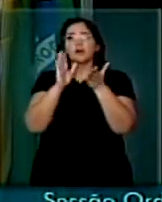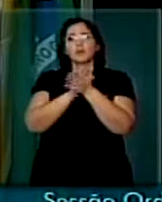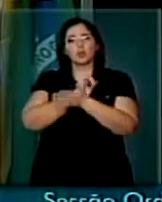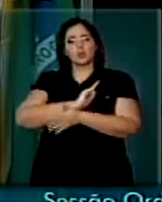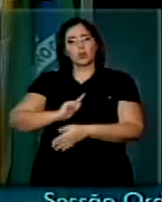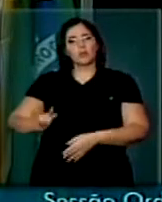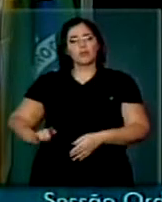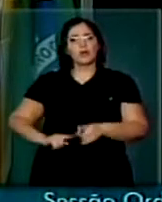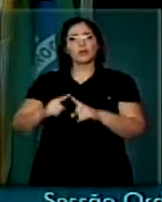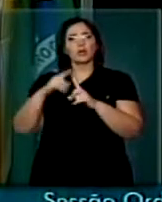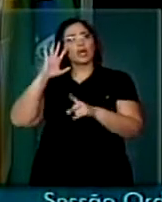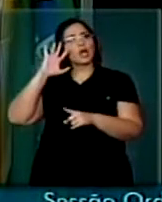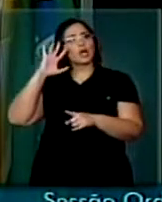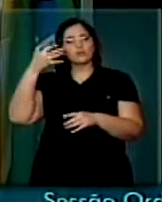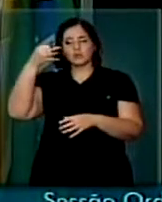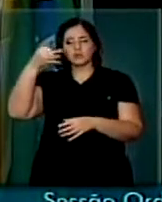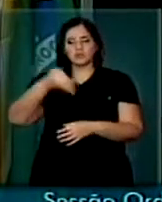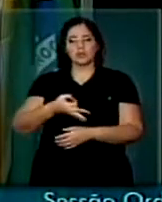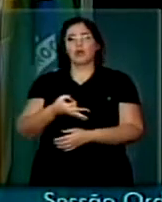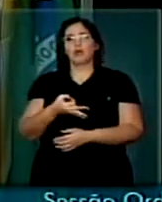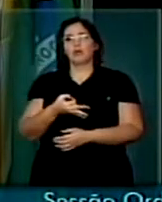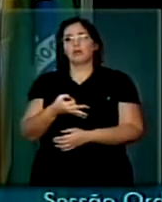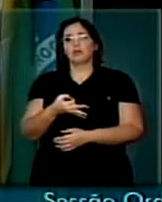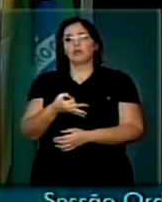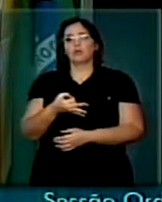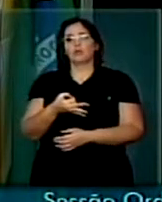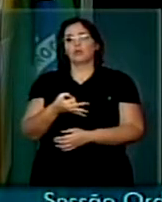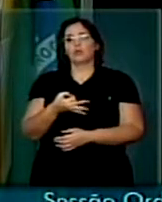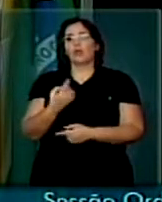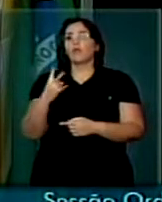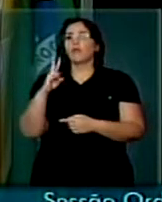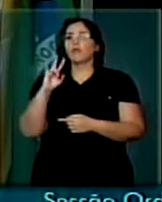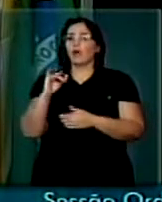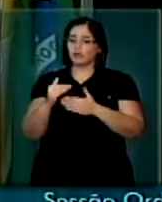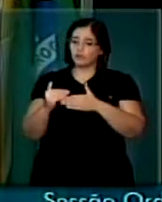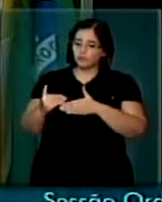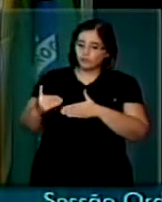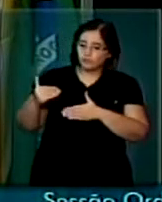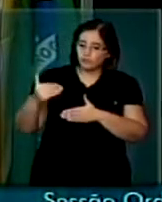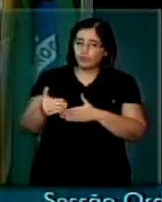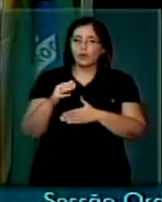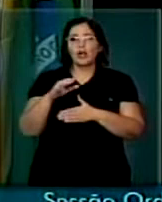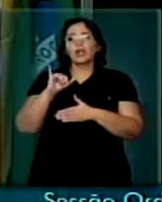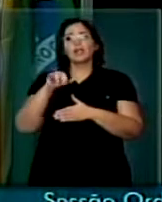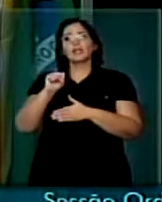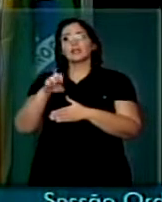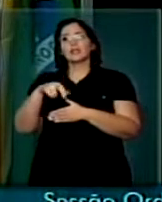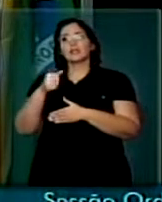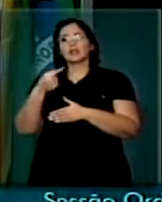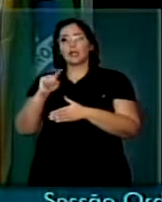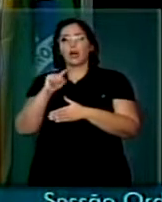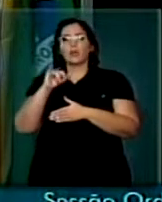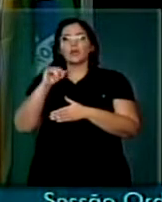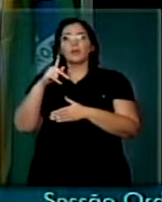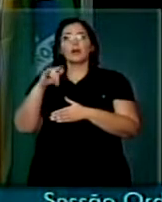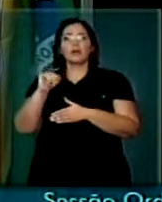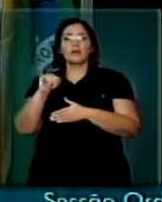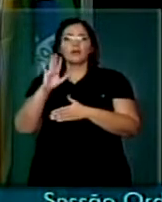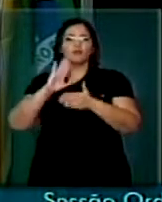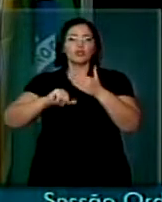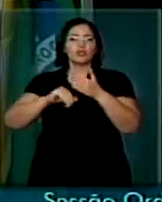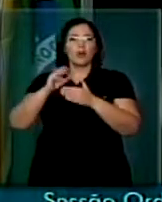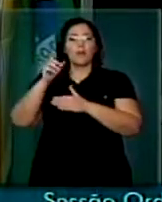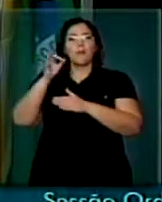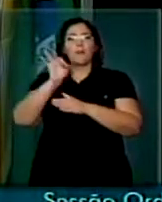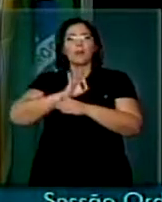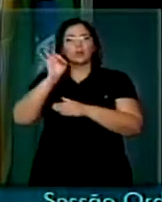pela decisão acertada que tomou em prorrogar a isenção do IPI sobre materiais de construção. Essa